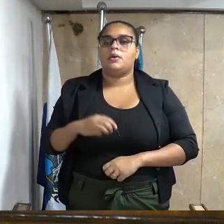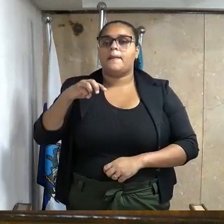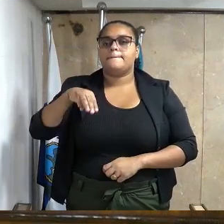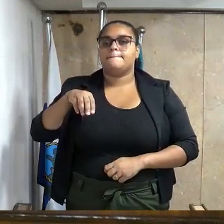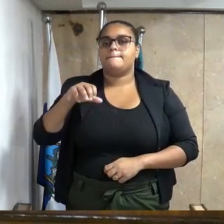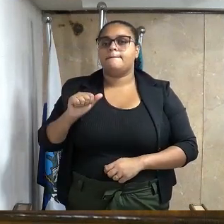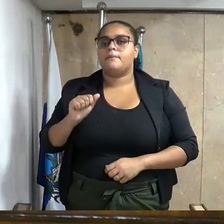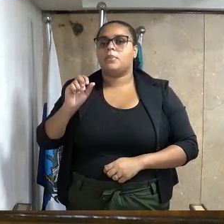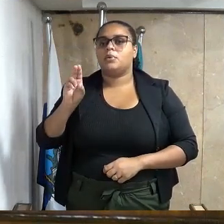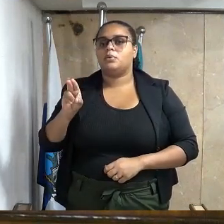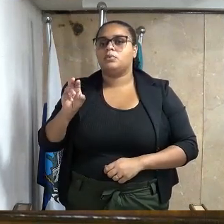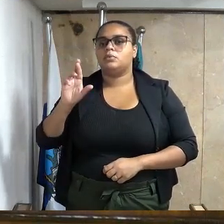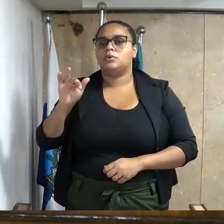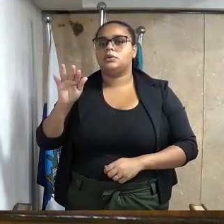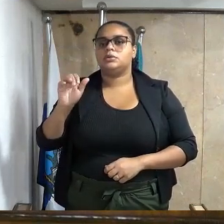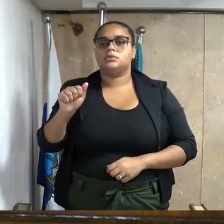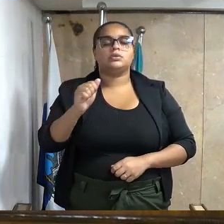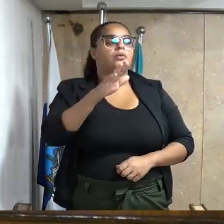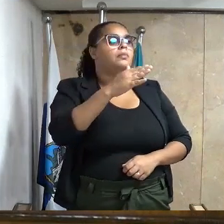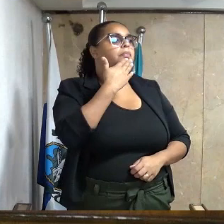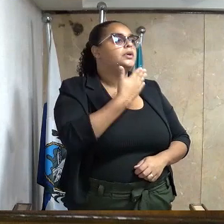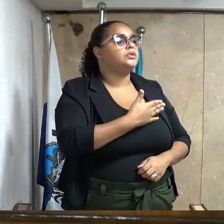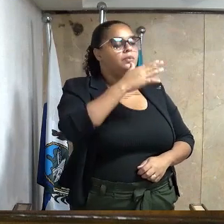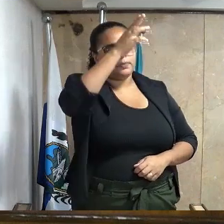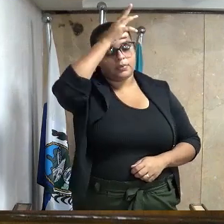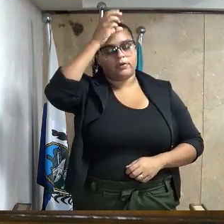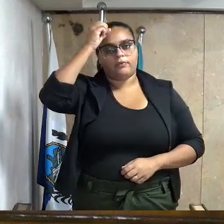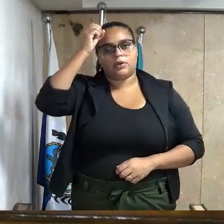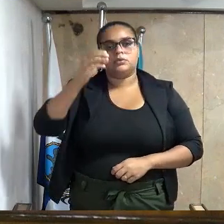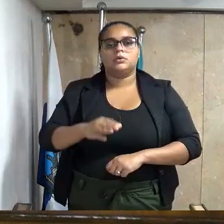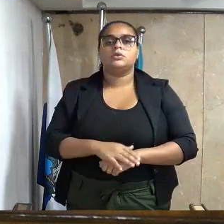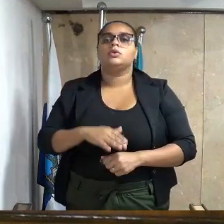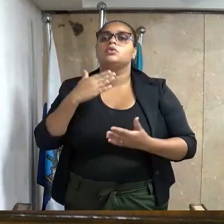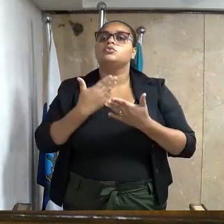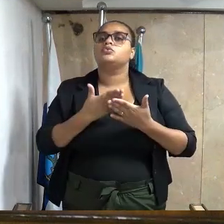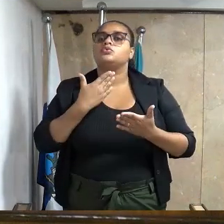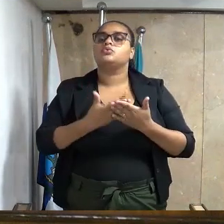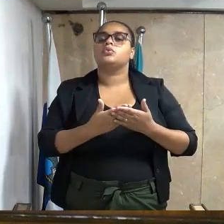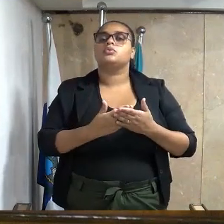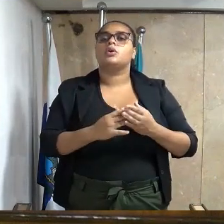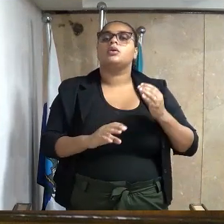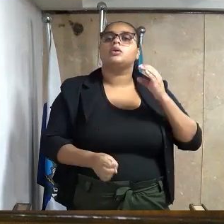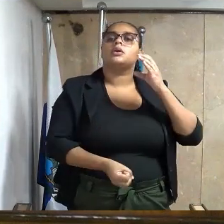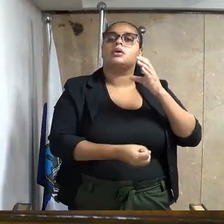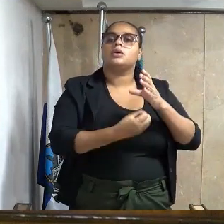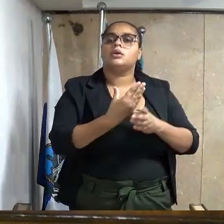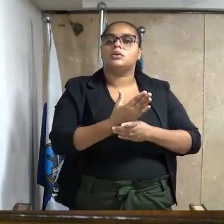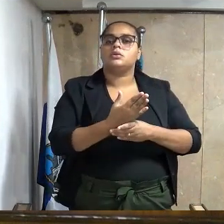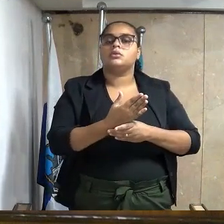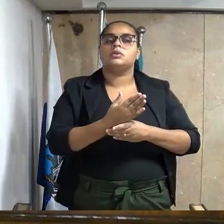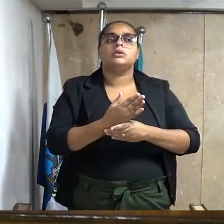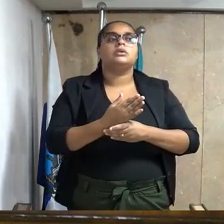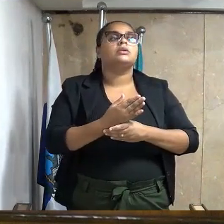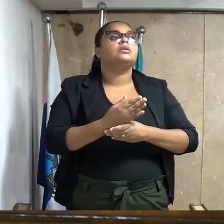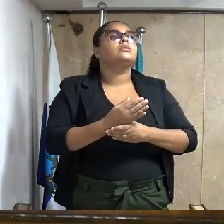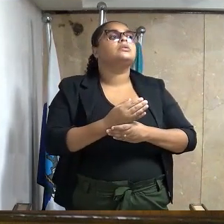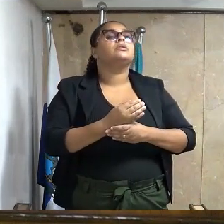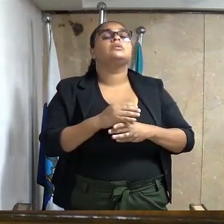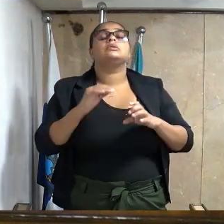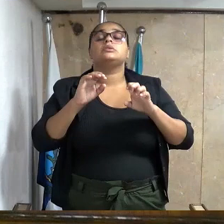Maurício, solicitando ao excelentíssimo senhor prefeito um estudo no sentido de implementar sistema de drenagem,